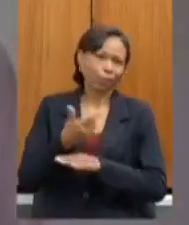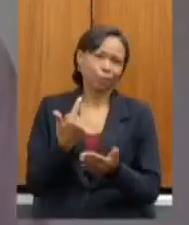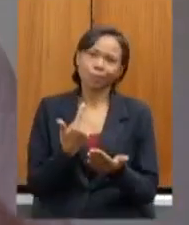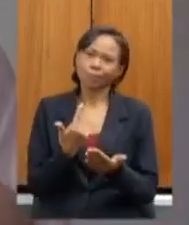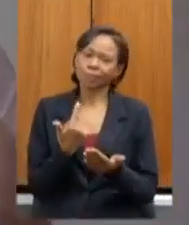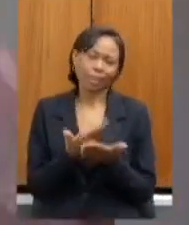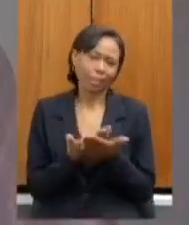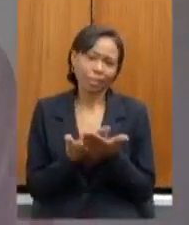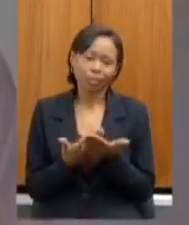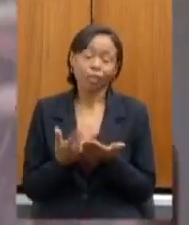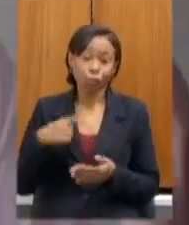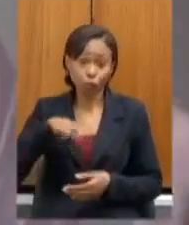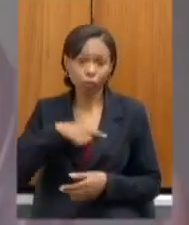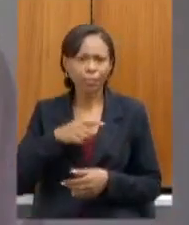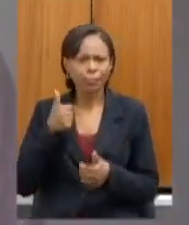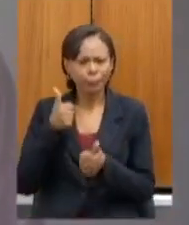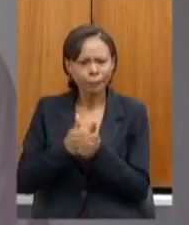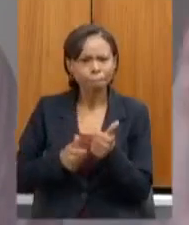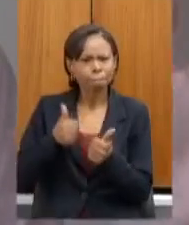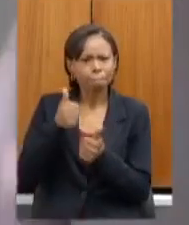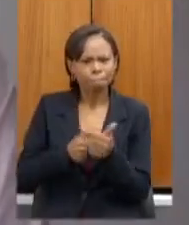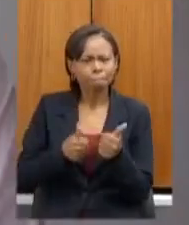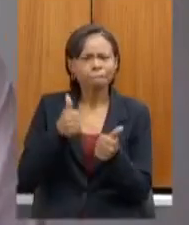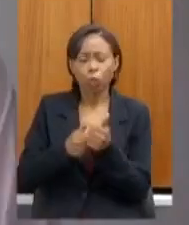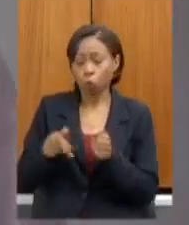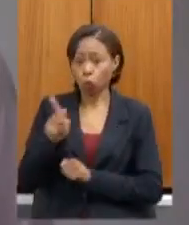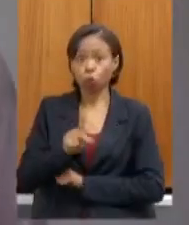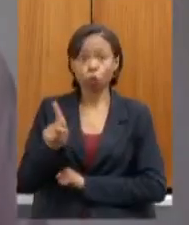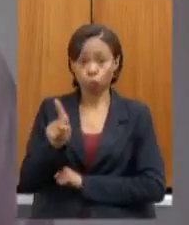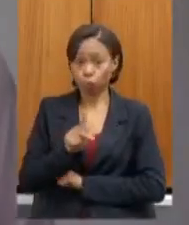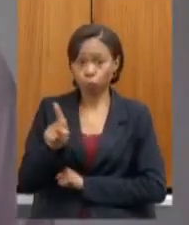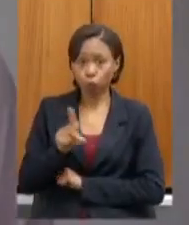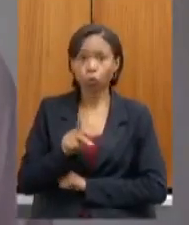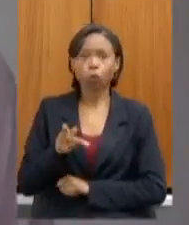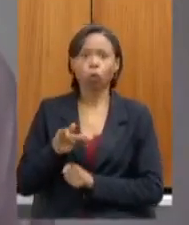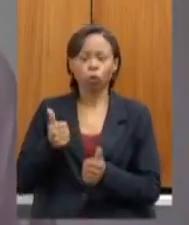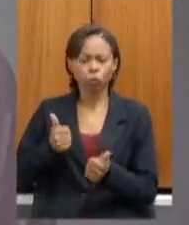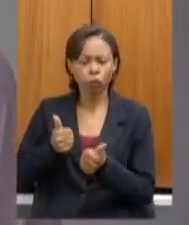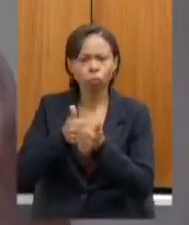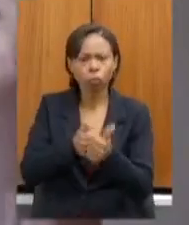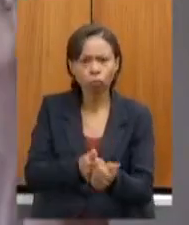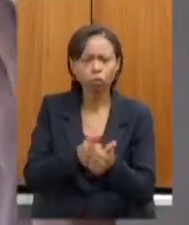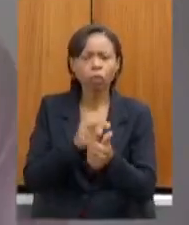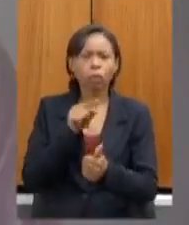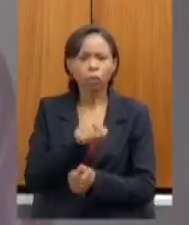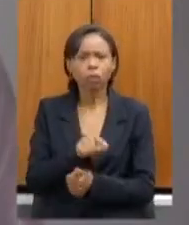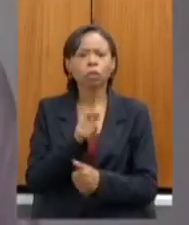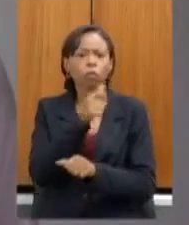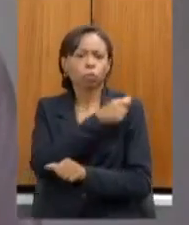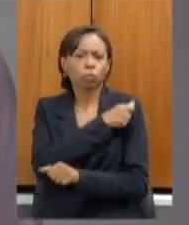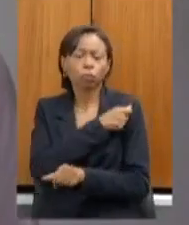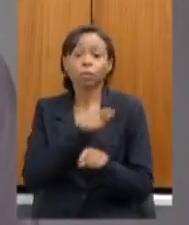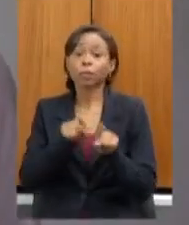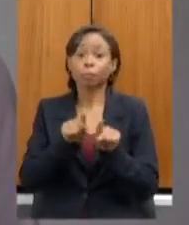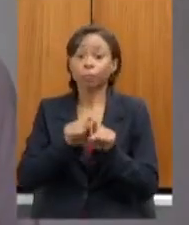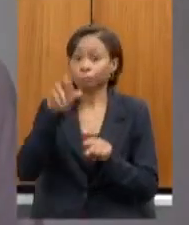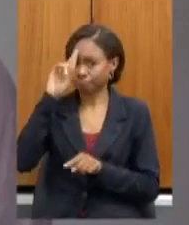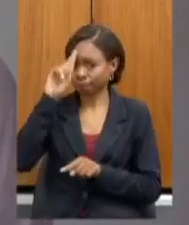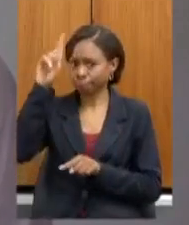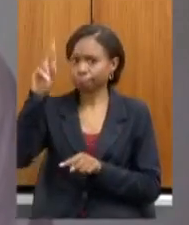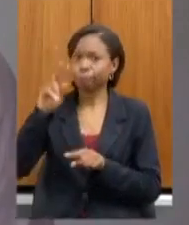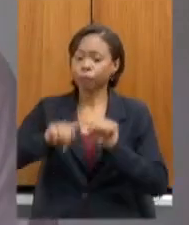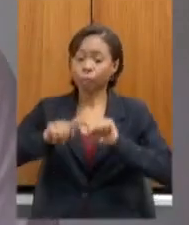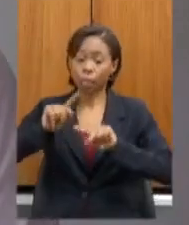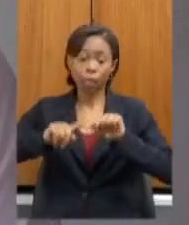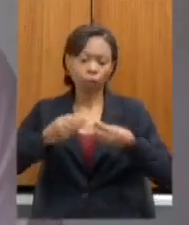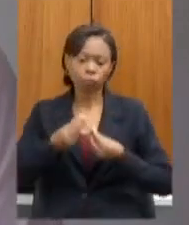trabalho bravo de professores nessa aproximação direta com os estudantes e dos diretores fazendo a entrega do material